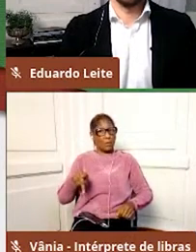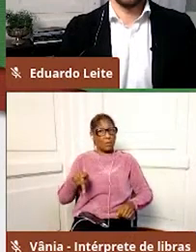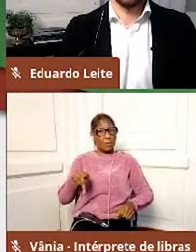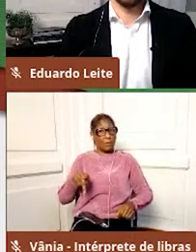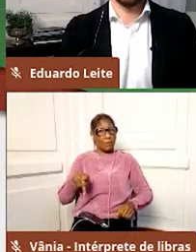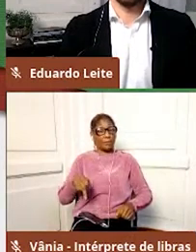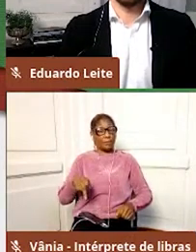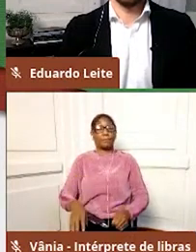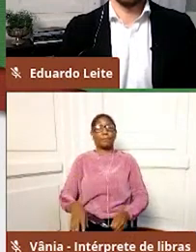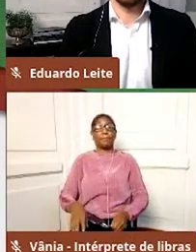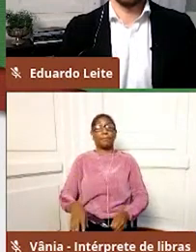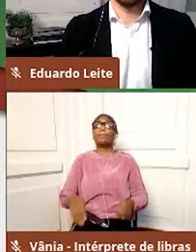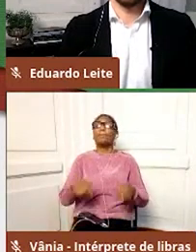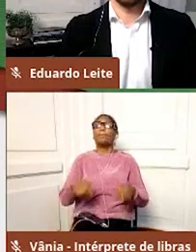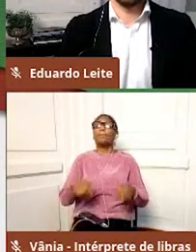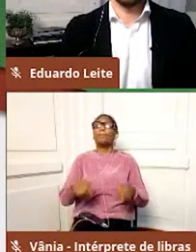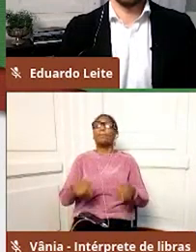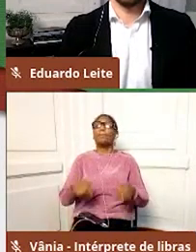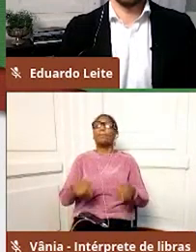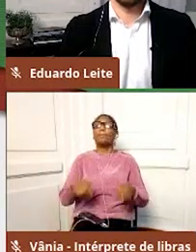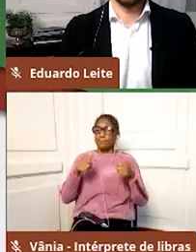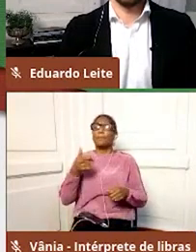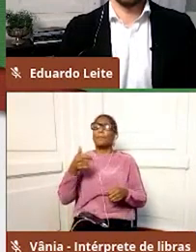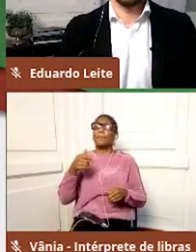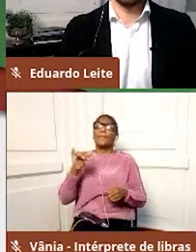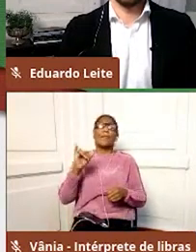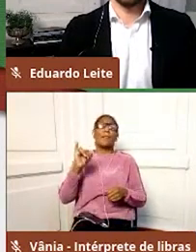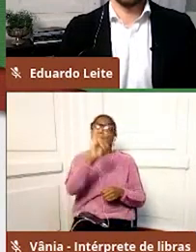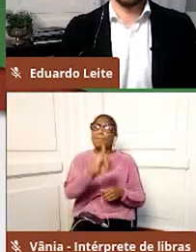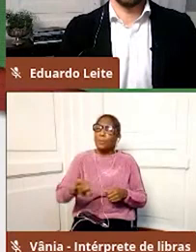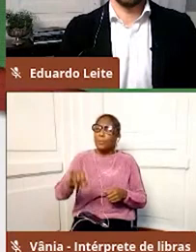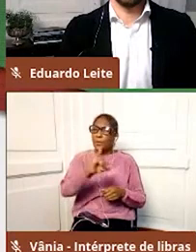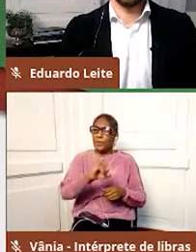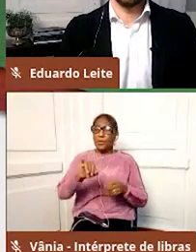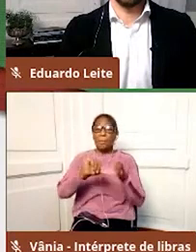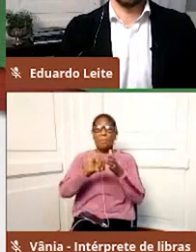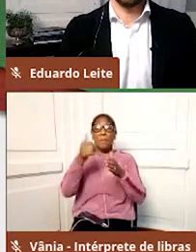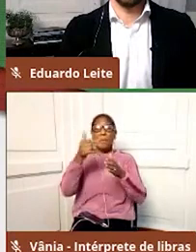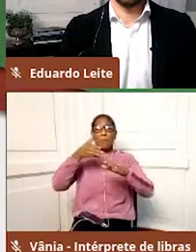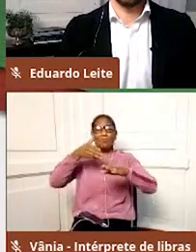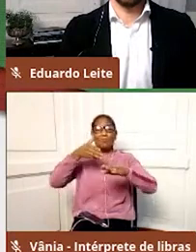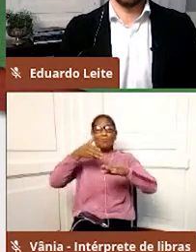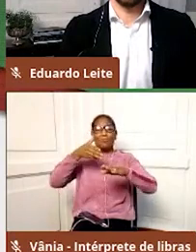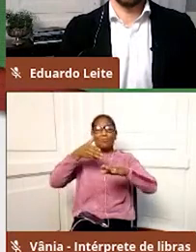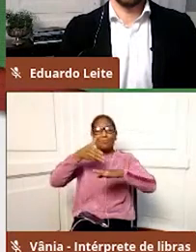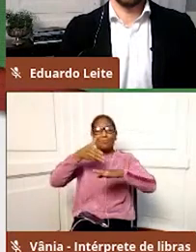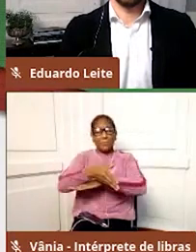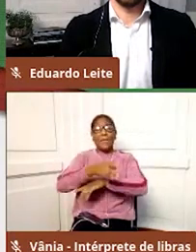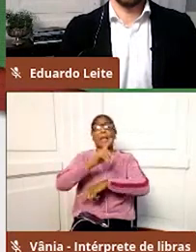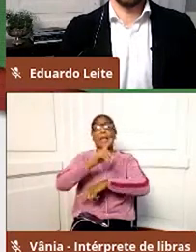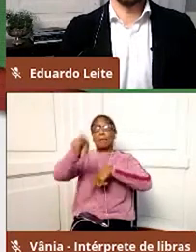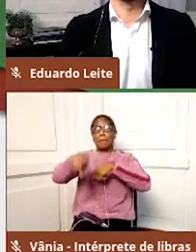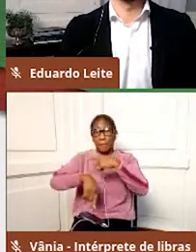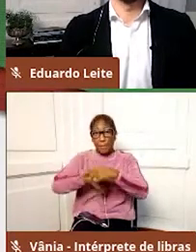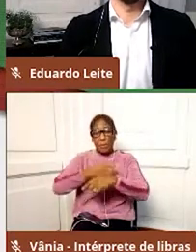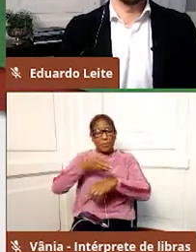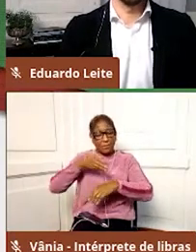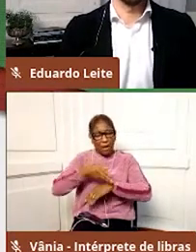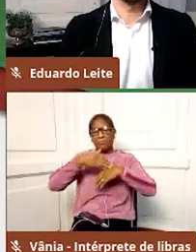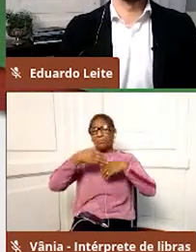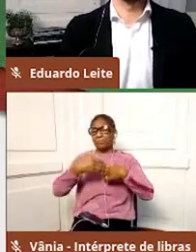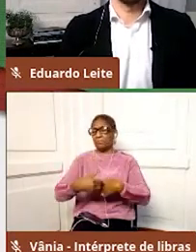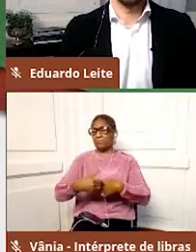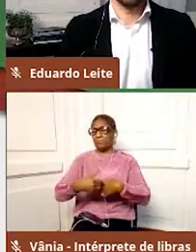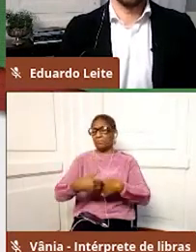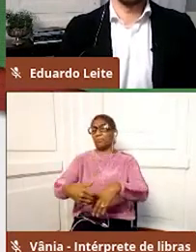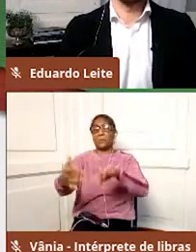É isso, a gente lembra que vai ser muito útil para o primeiro acesso, né? Depois que vocês fizerem o primeiro acesso, tiverem contato,